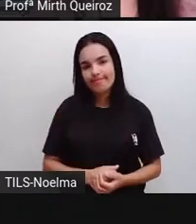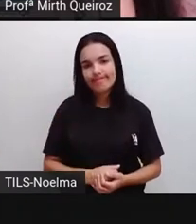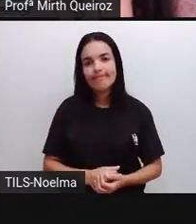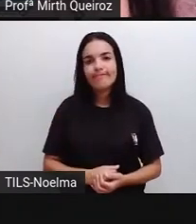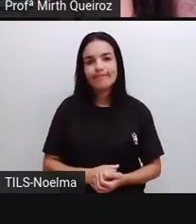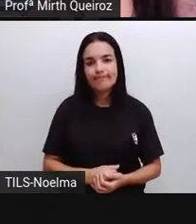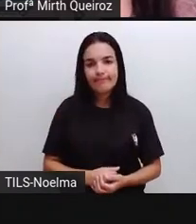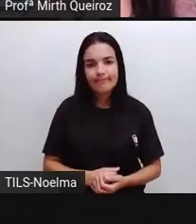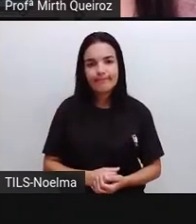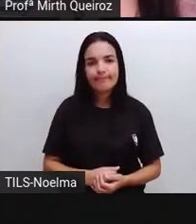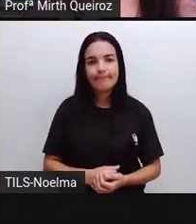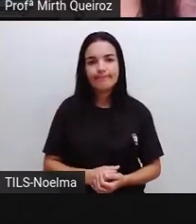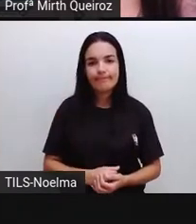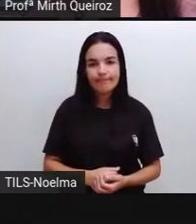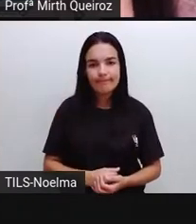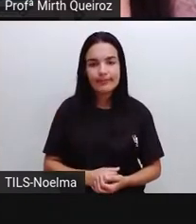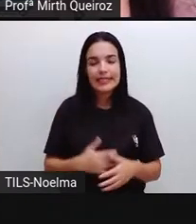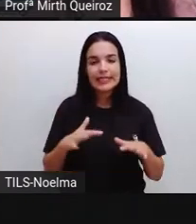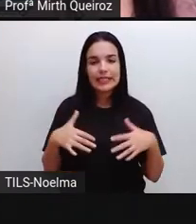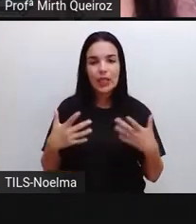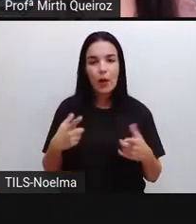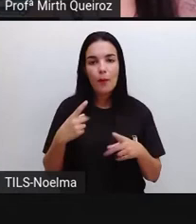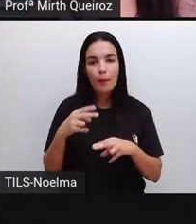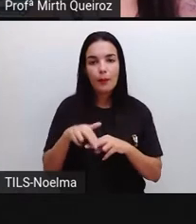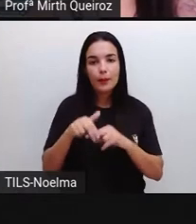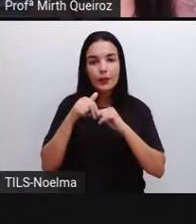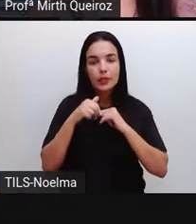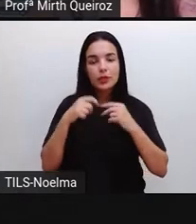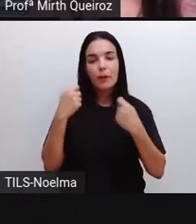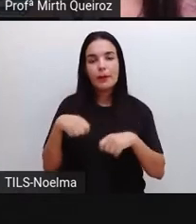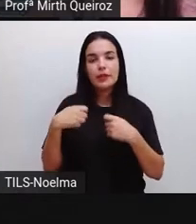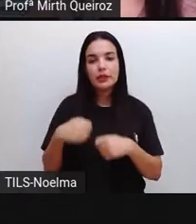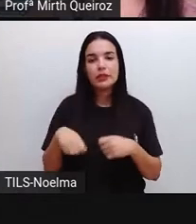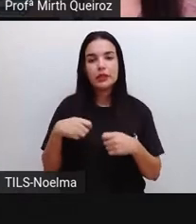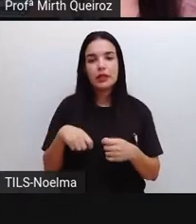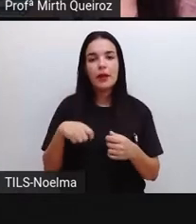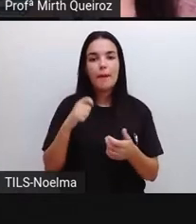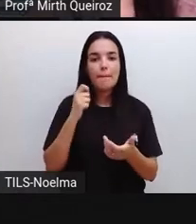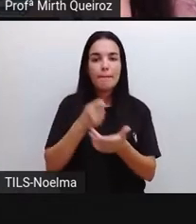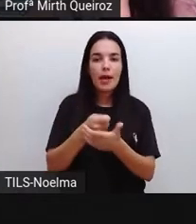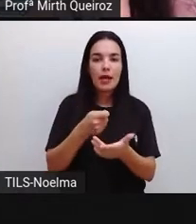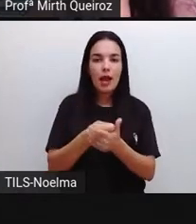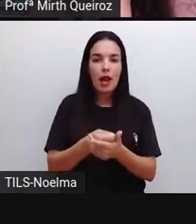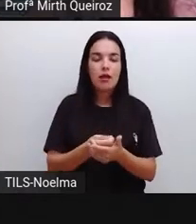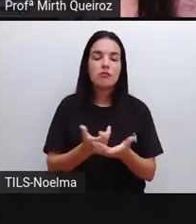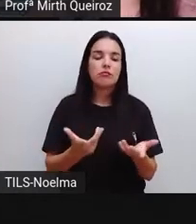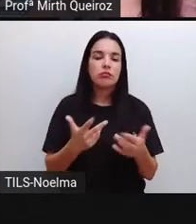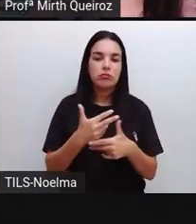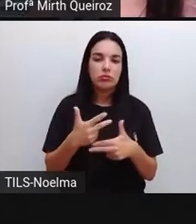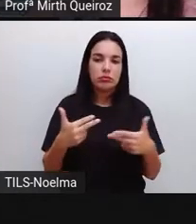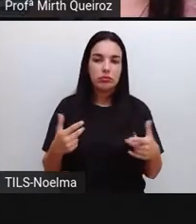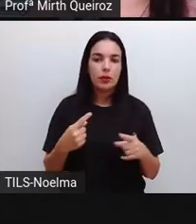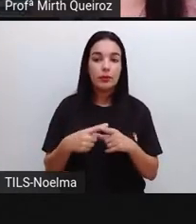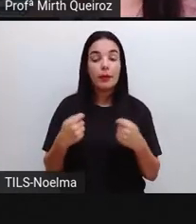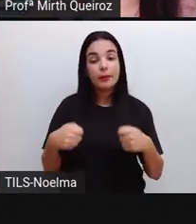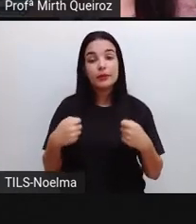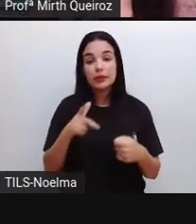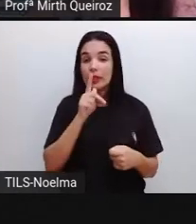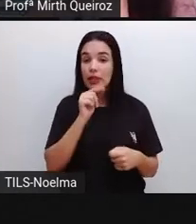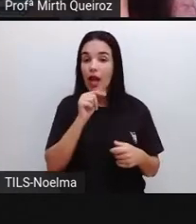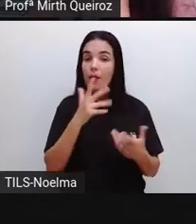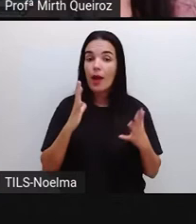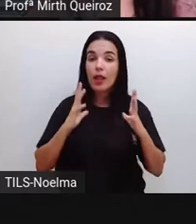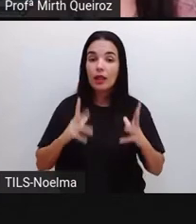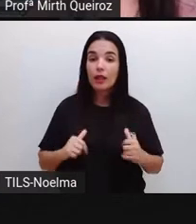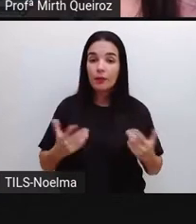vai gerar contas, contas de água. E a gente precisa contribuir com isso uma vez que a gente necessita dessa água